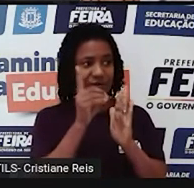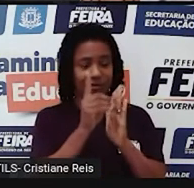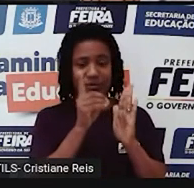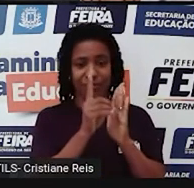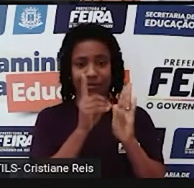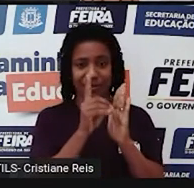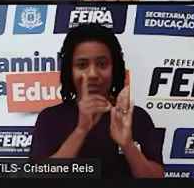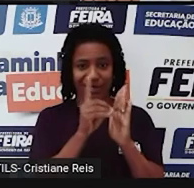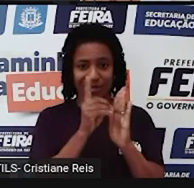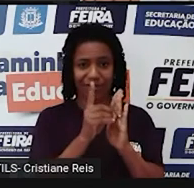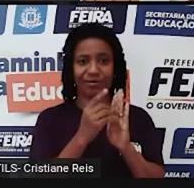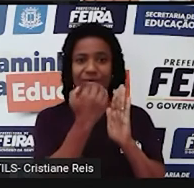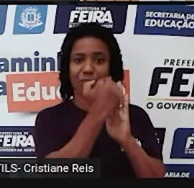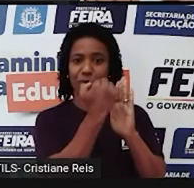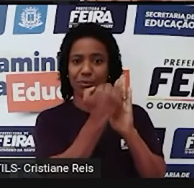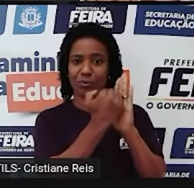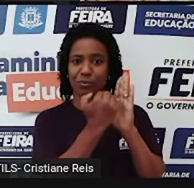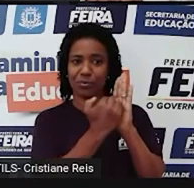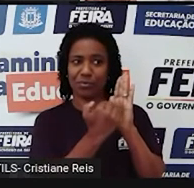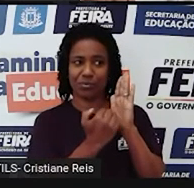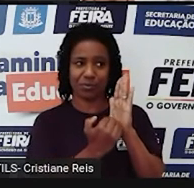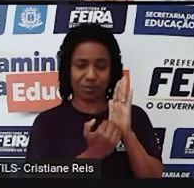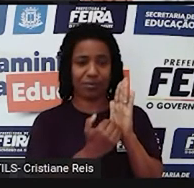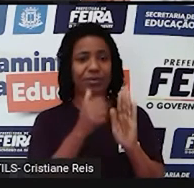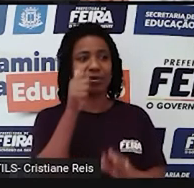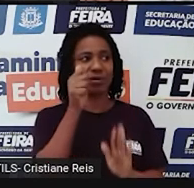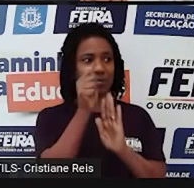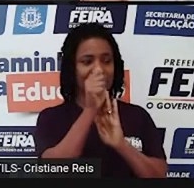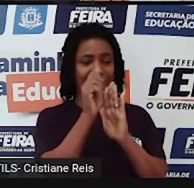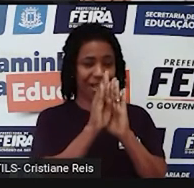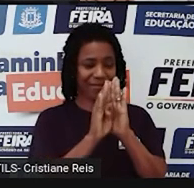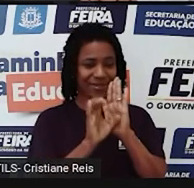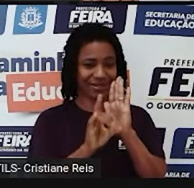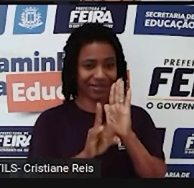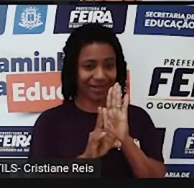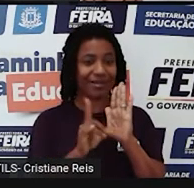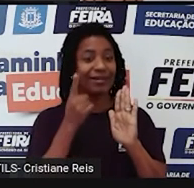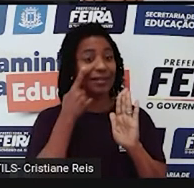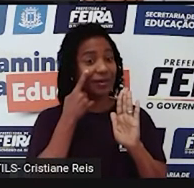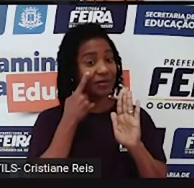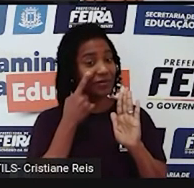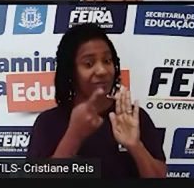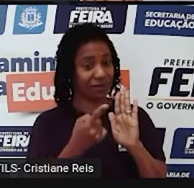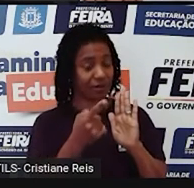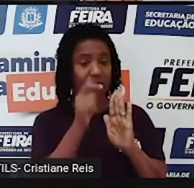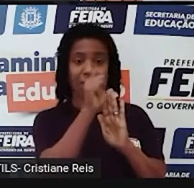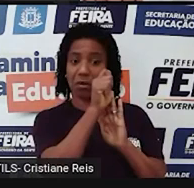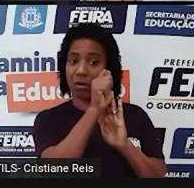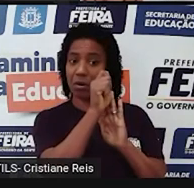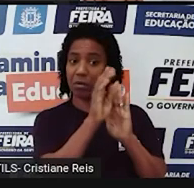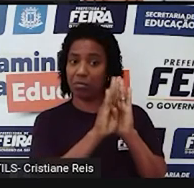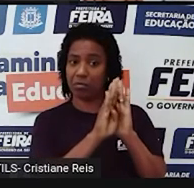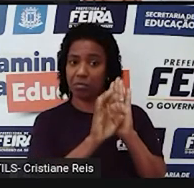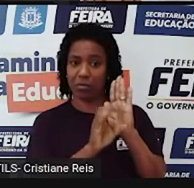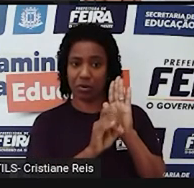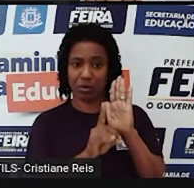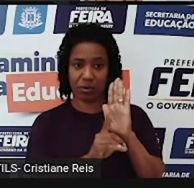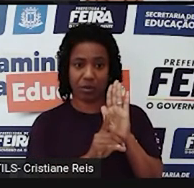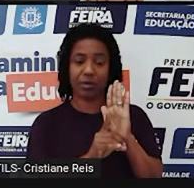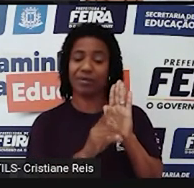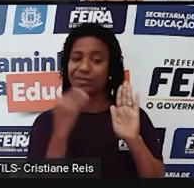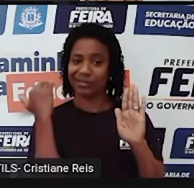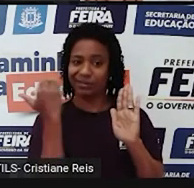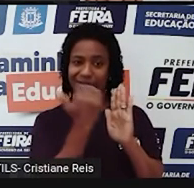alfabética A gente tem que seguir a organização das letras do nosso alfabeto E para buscar essas